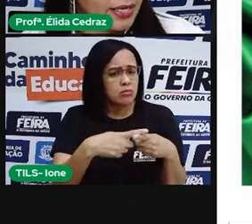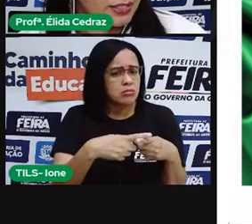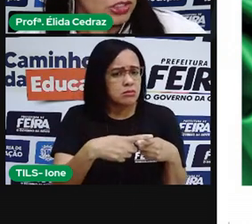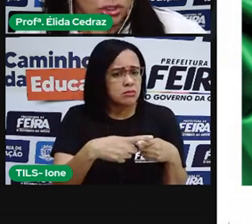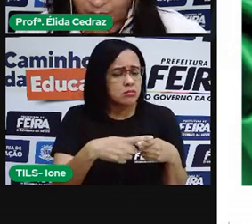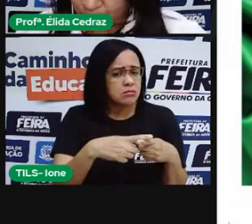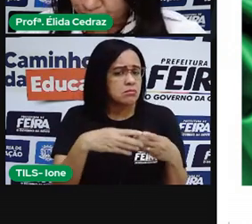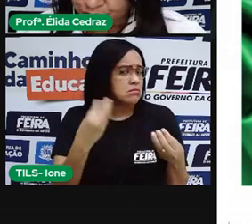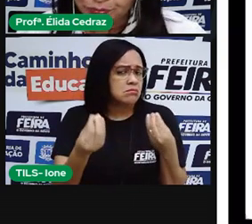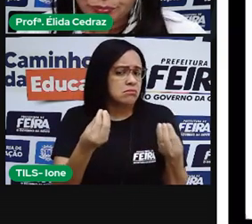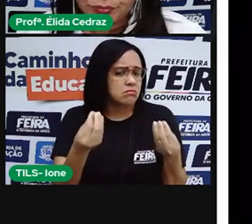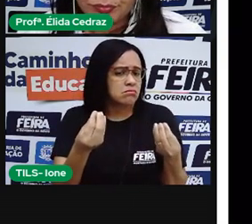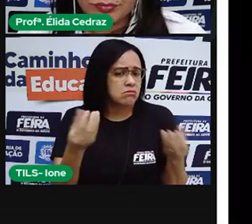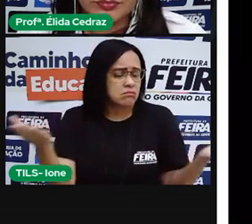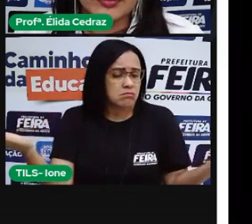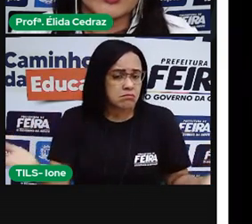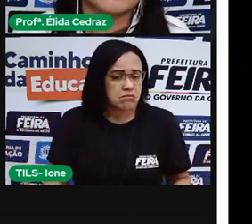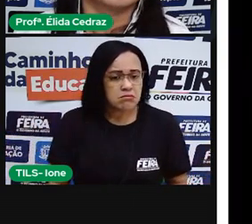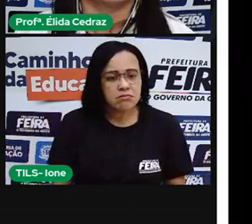será que elas estão?